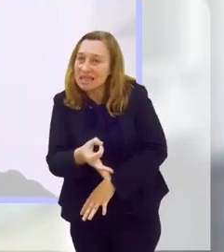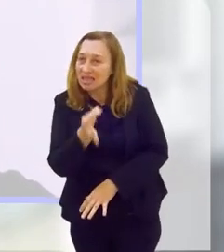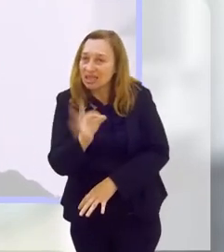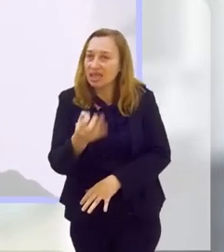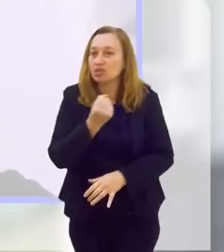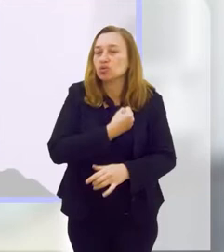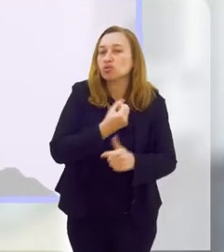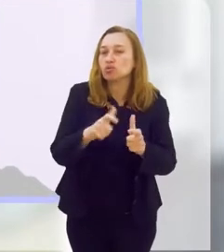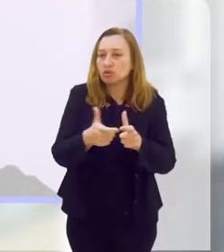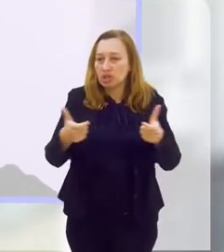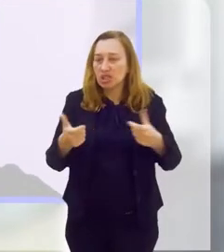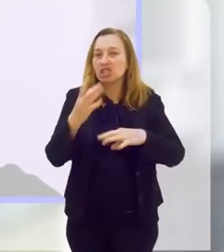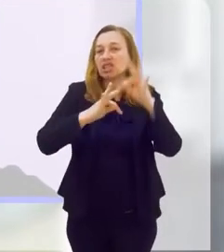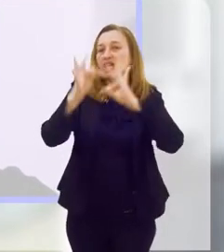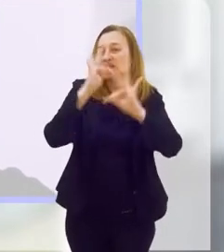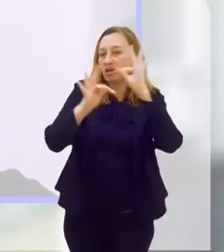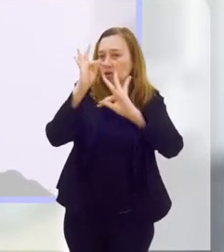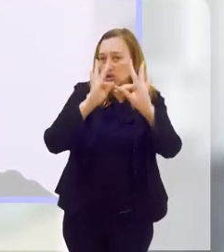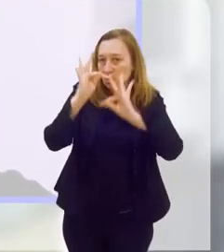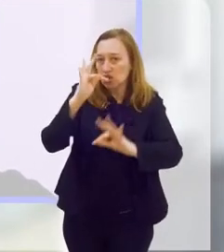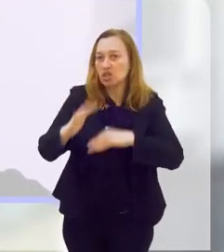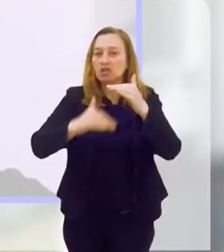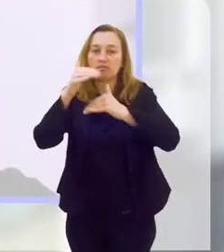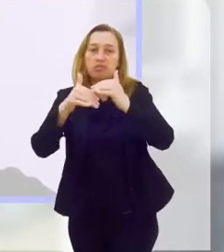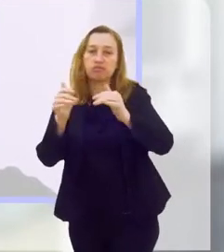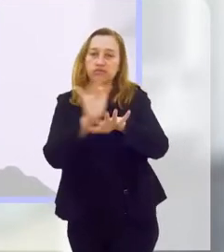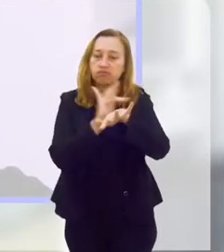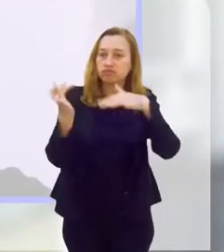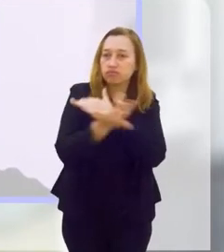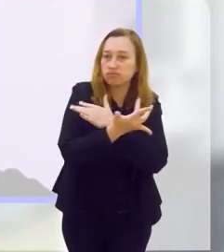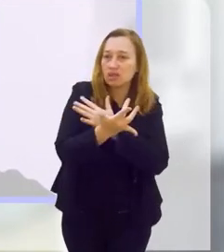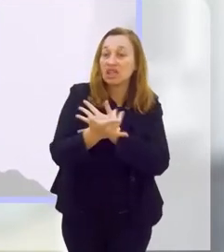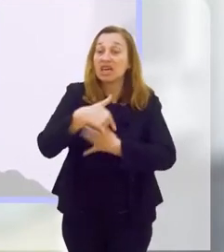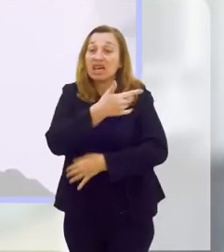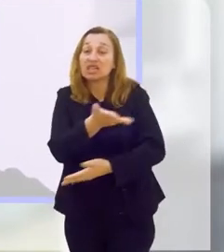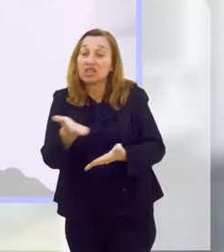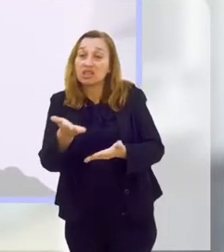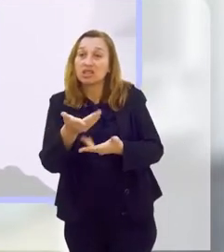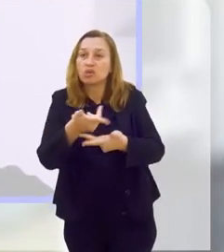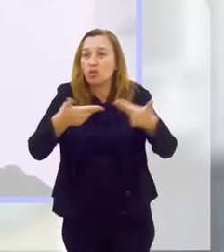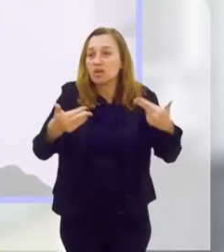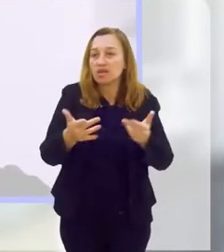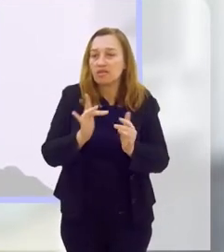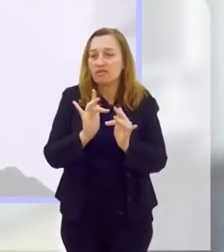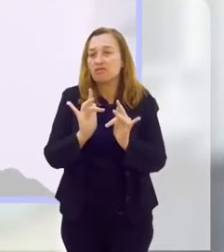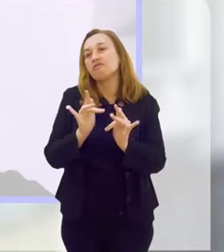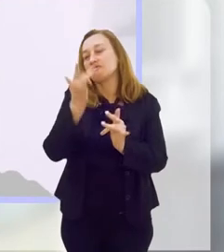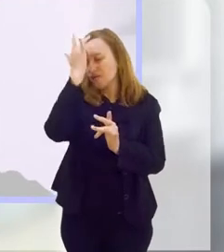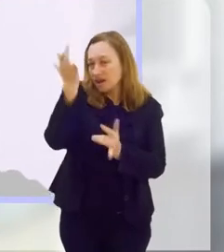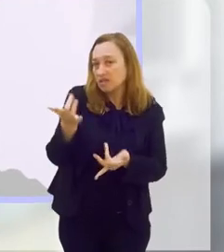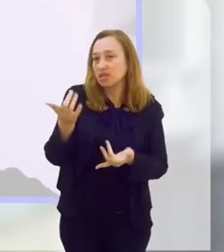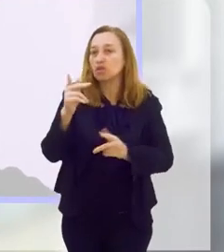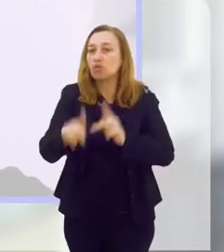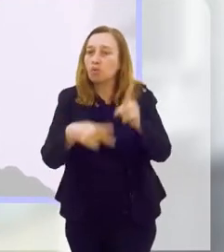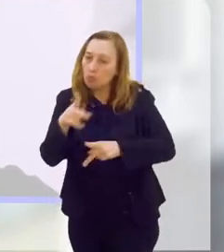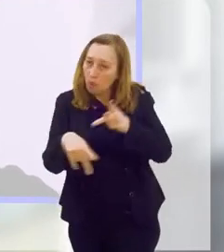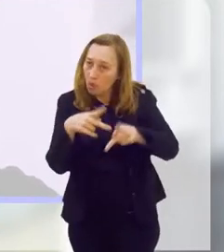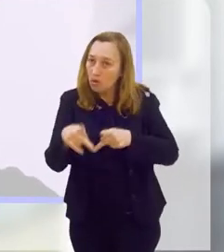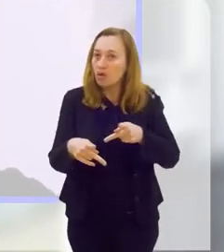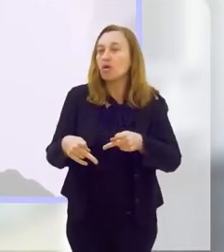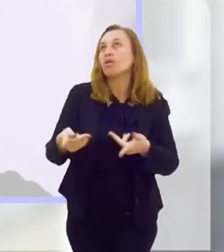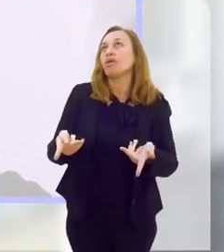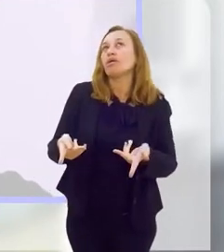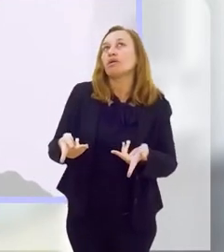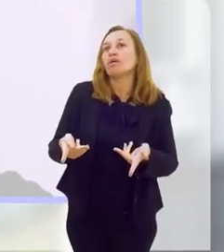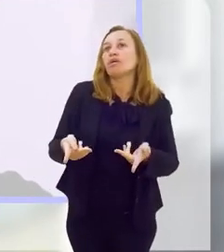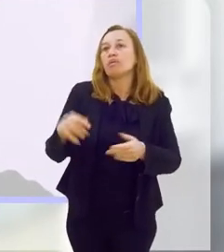certeza, o aumento da tecnologia, das redes sociais, essas facilidades fez com que o povo brasileiro ficasse